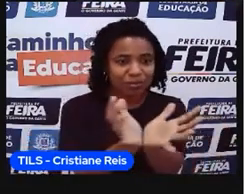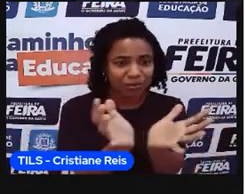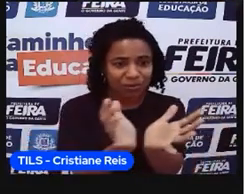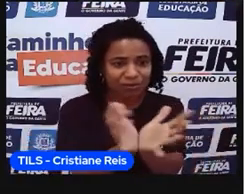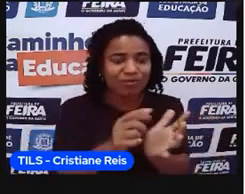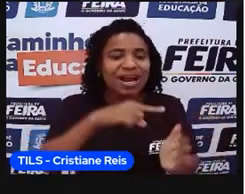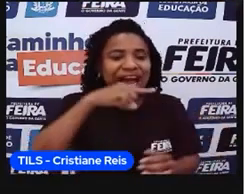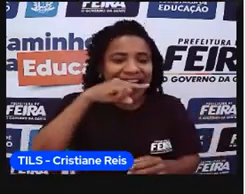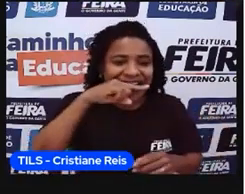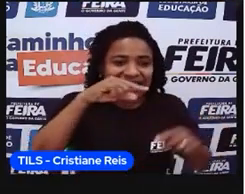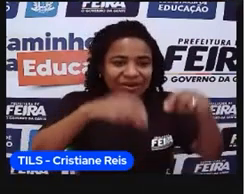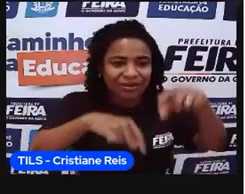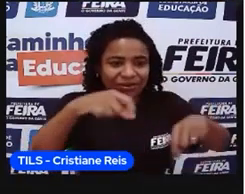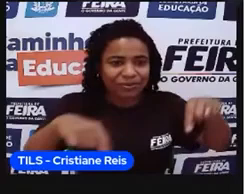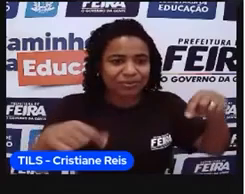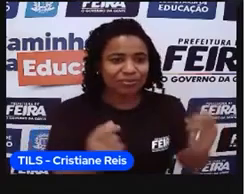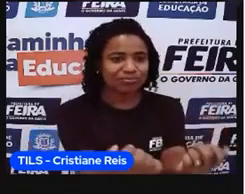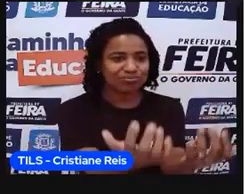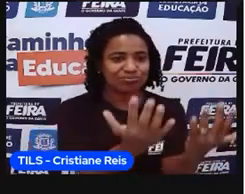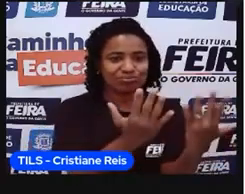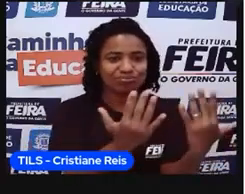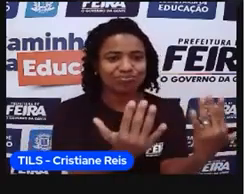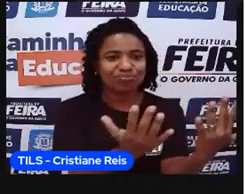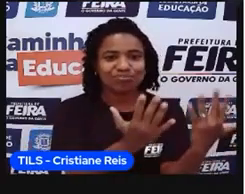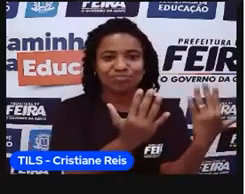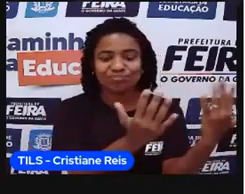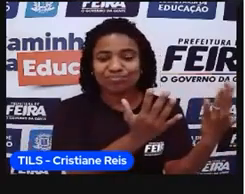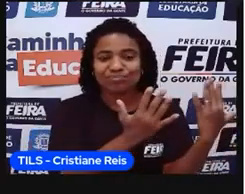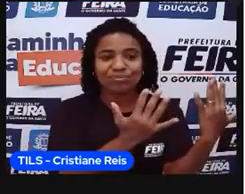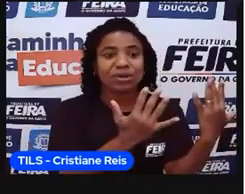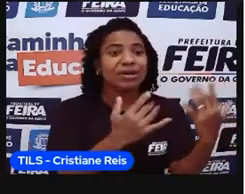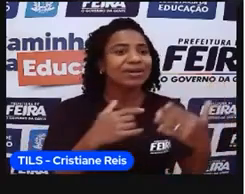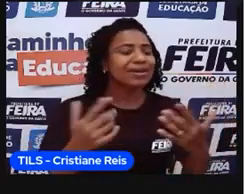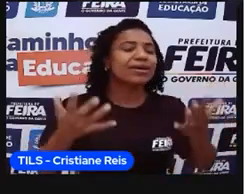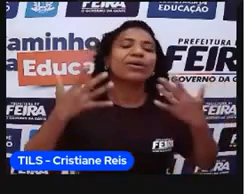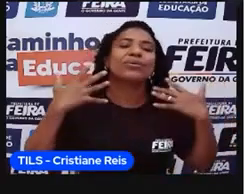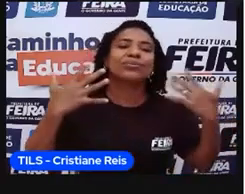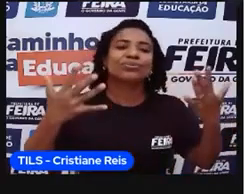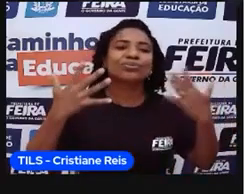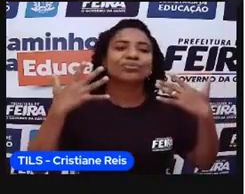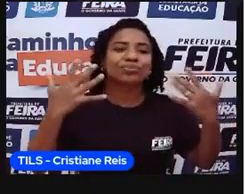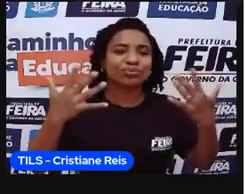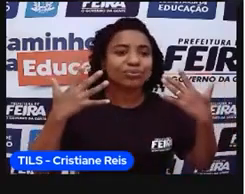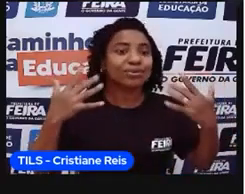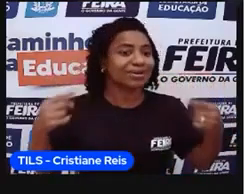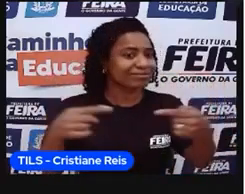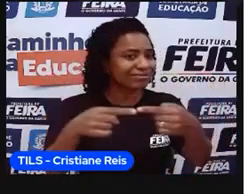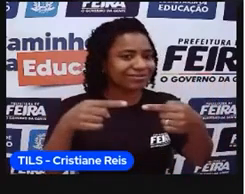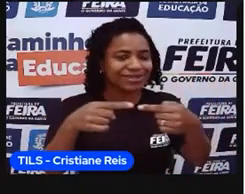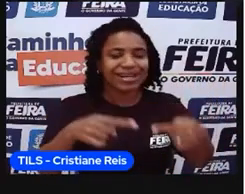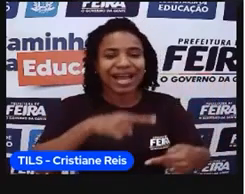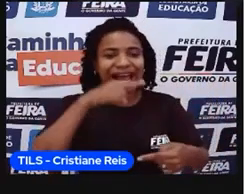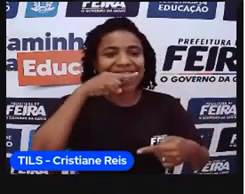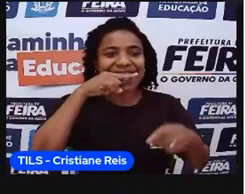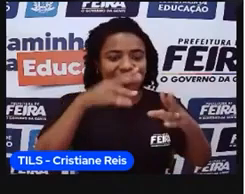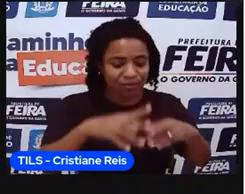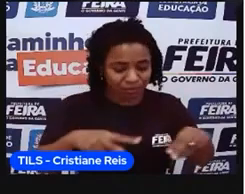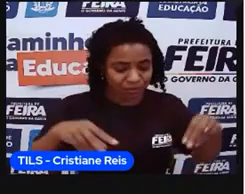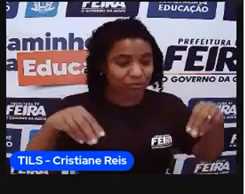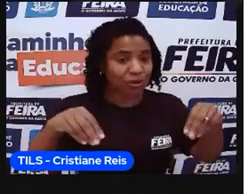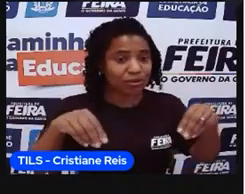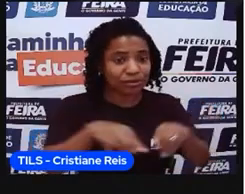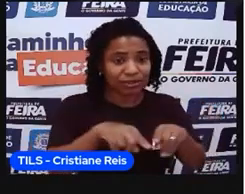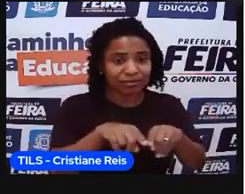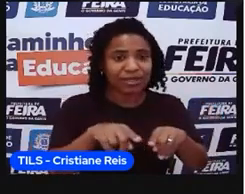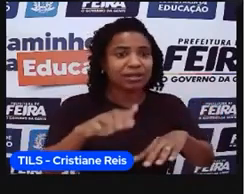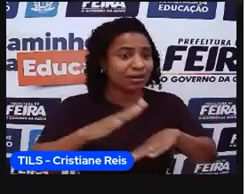cana-de-açúcar e o clima quente que a gente tinha aqui. Então, foi favorável o solo, o clima e a habilidade deles, ou